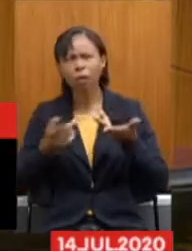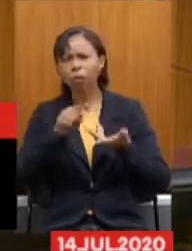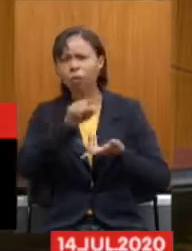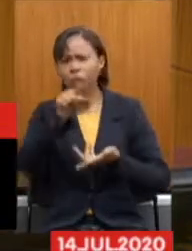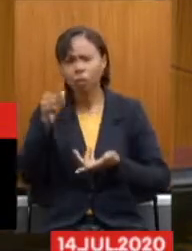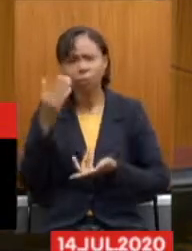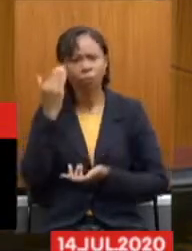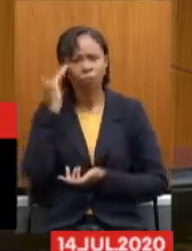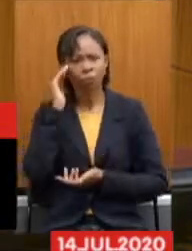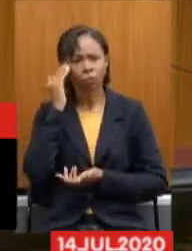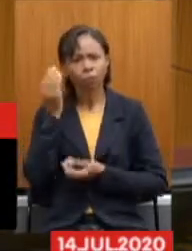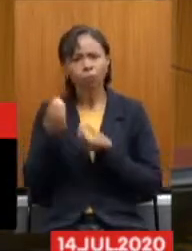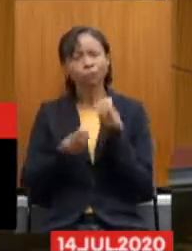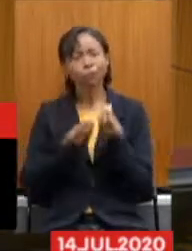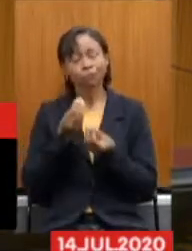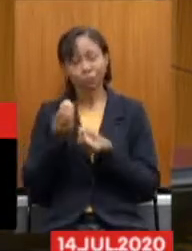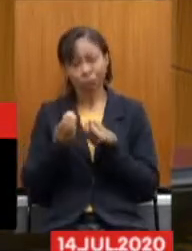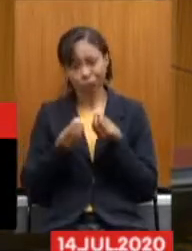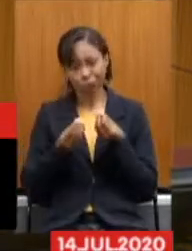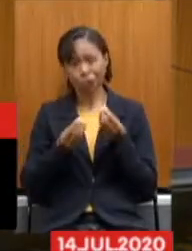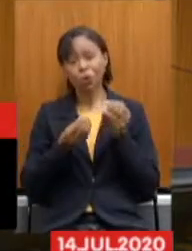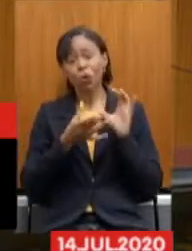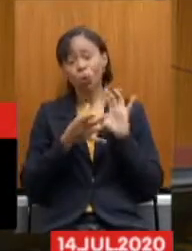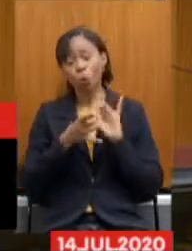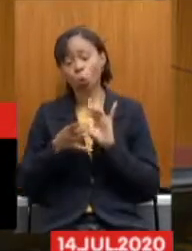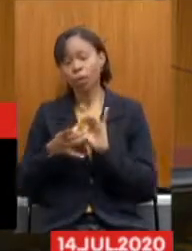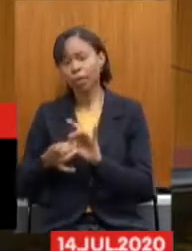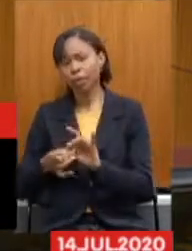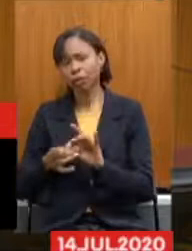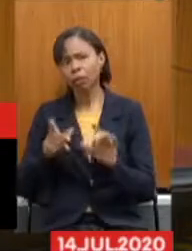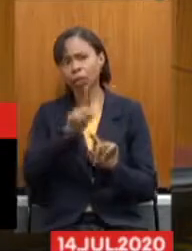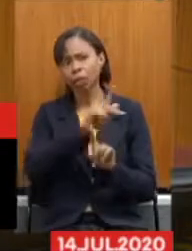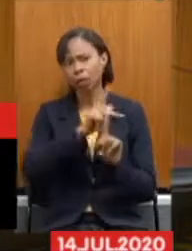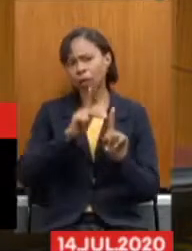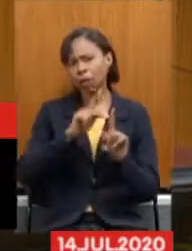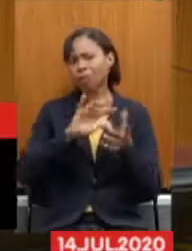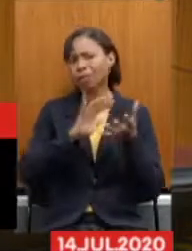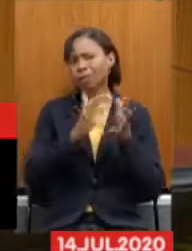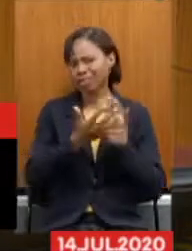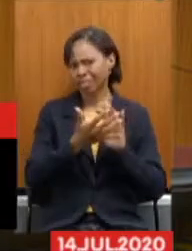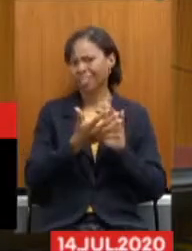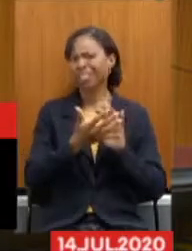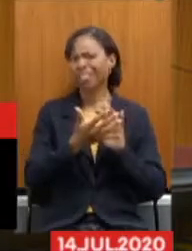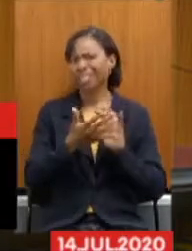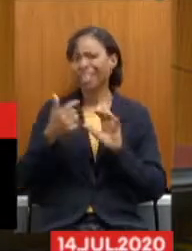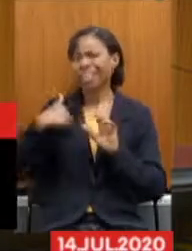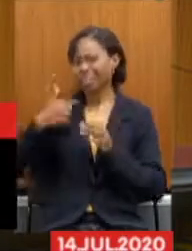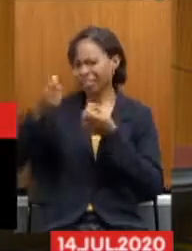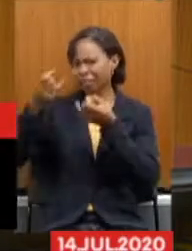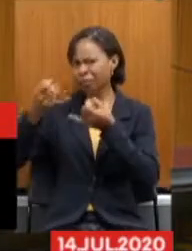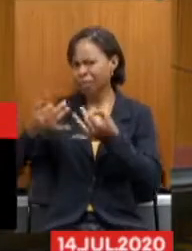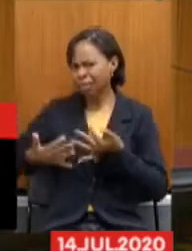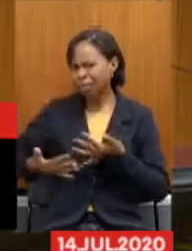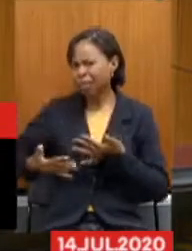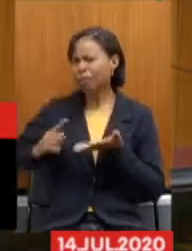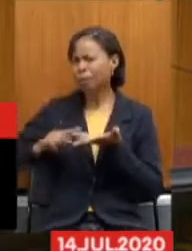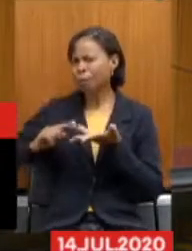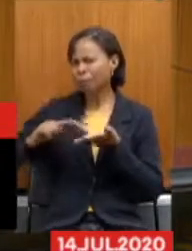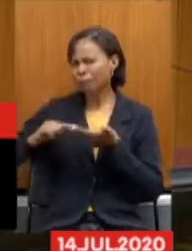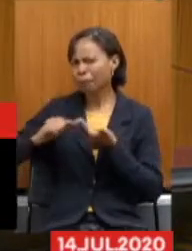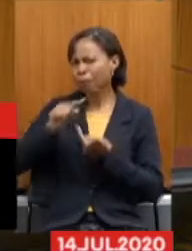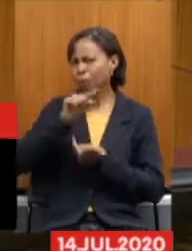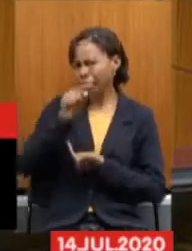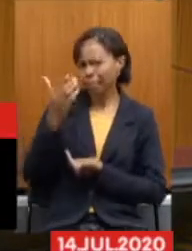que nós estamos discutindo a reforma da Previdência. Eu só fiz essas considerações para vocês entenderem qual vai ser a nossa